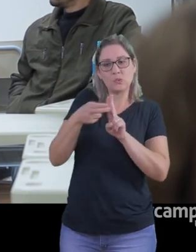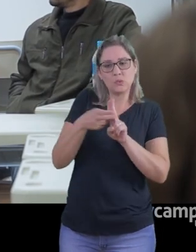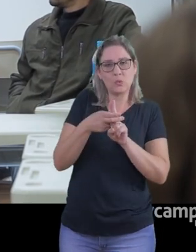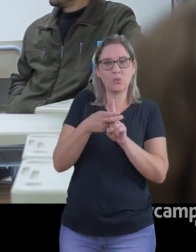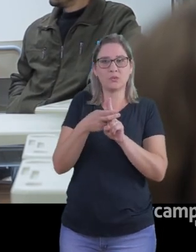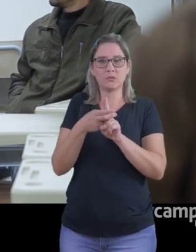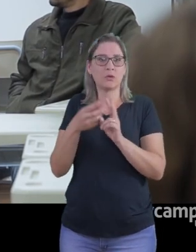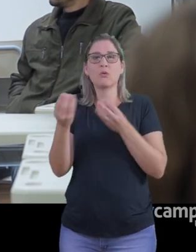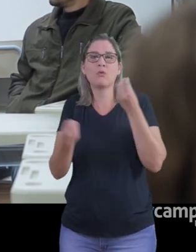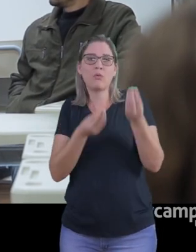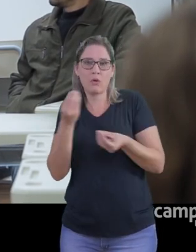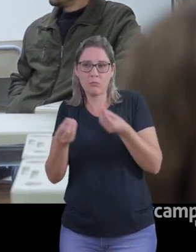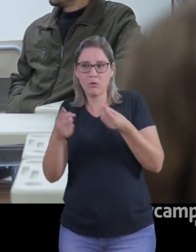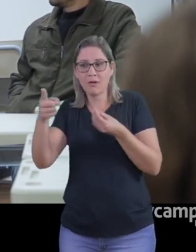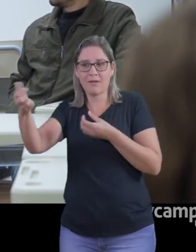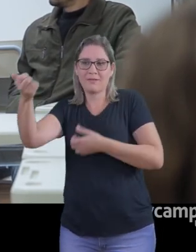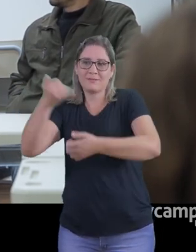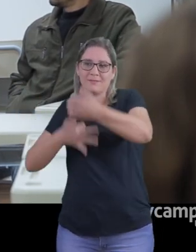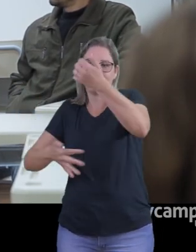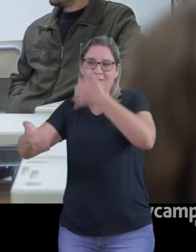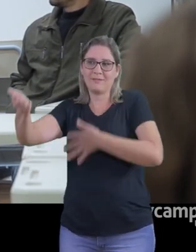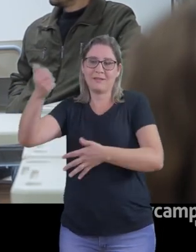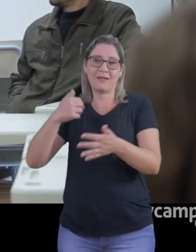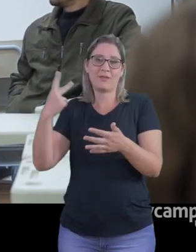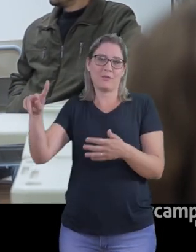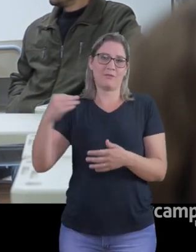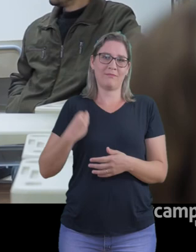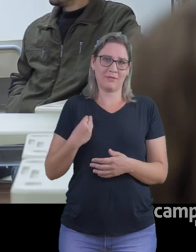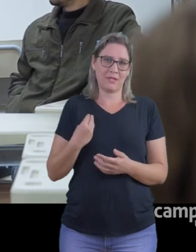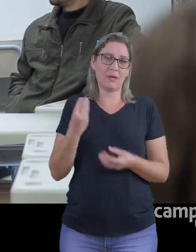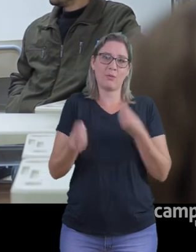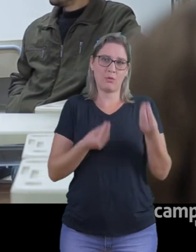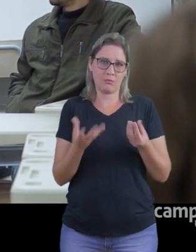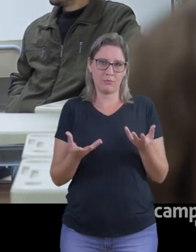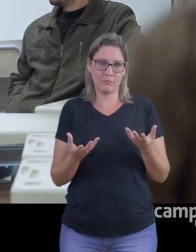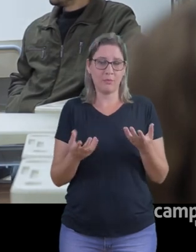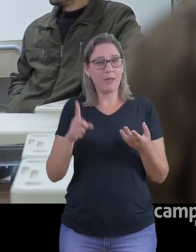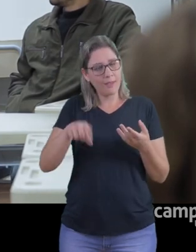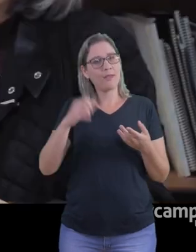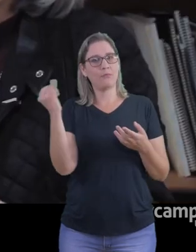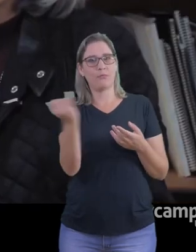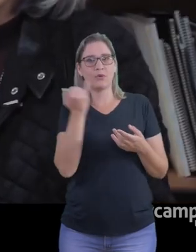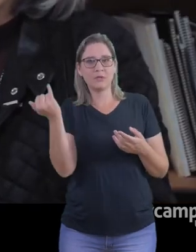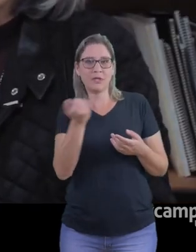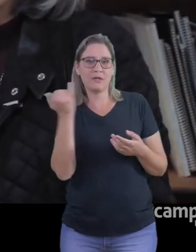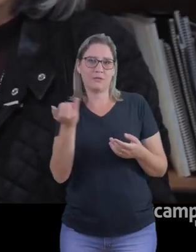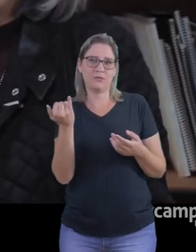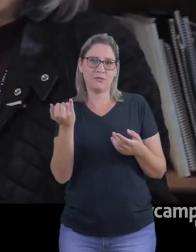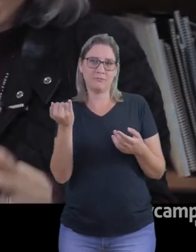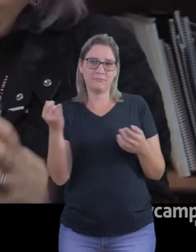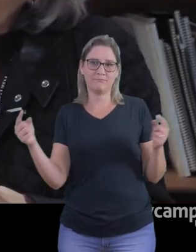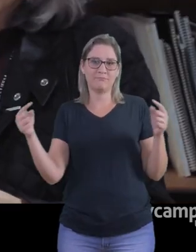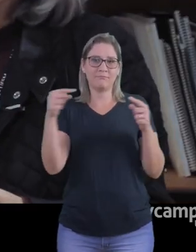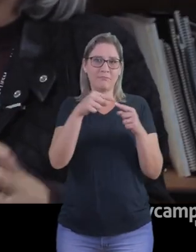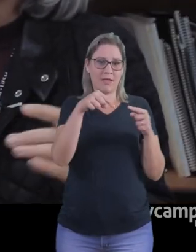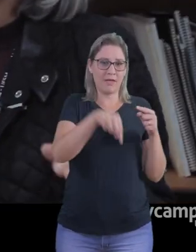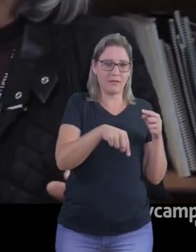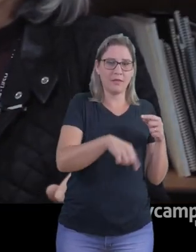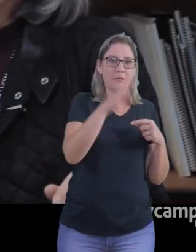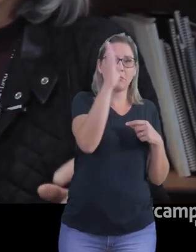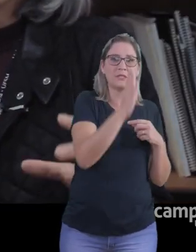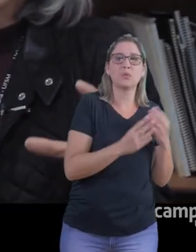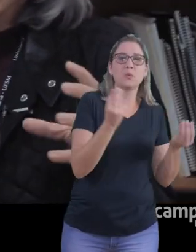a sua maneira de olhar para o Sistema Único de Saúde brasileiro. Conectar essas diferenças dá um impacto